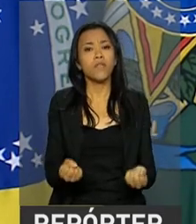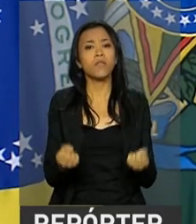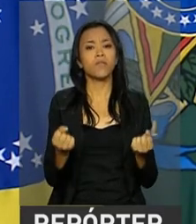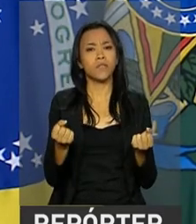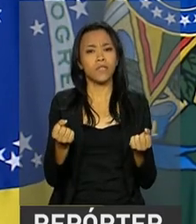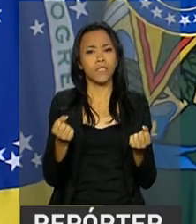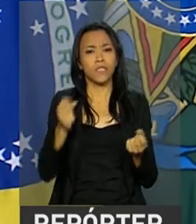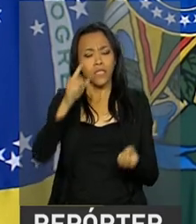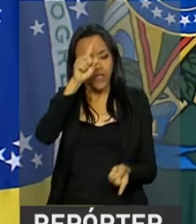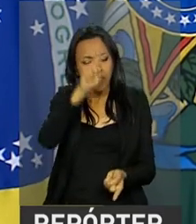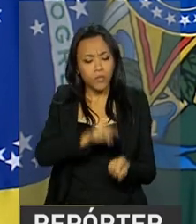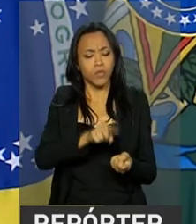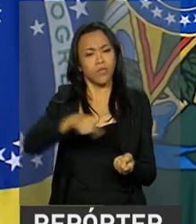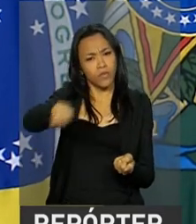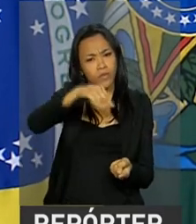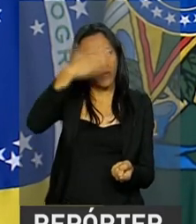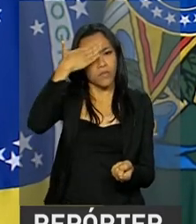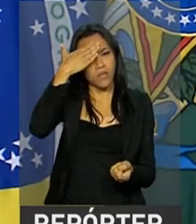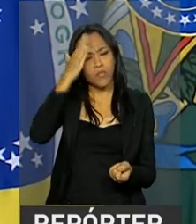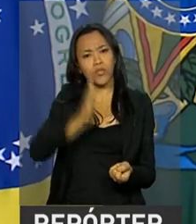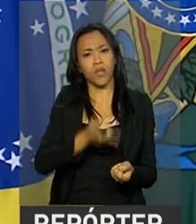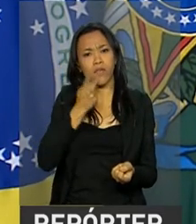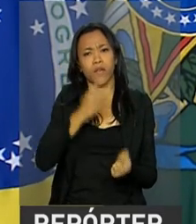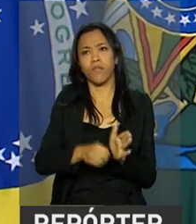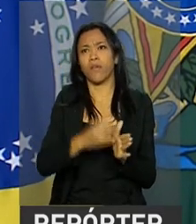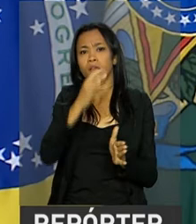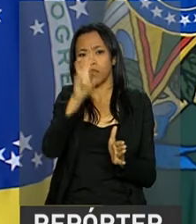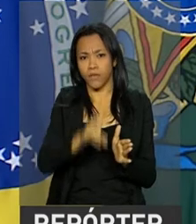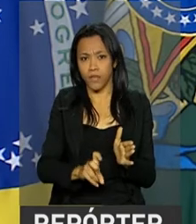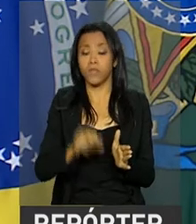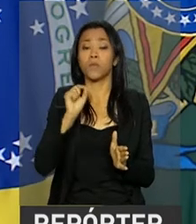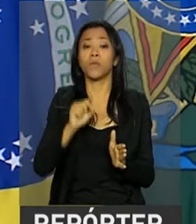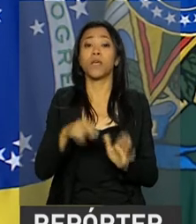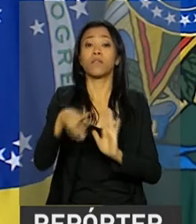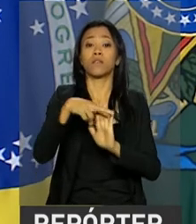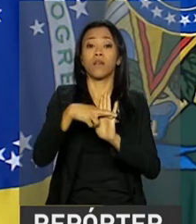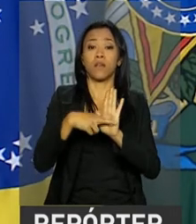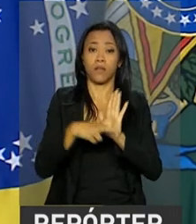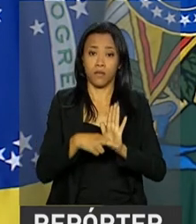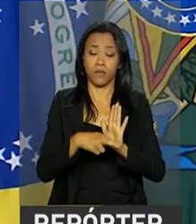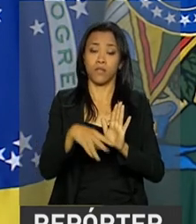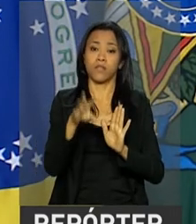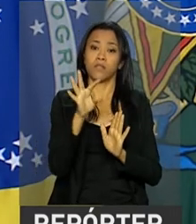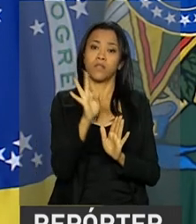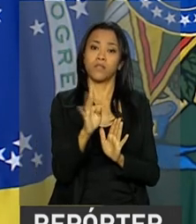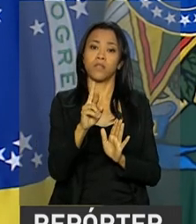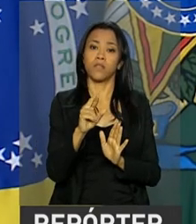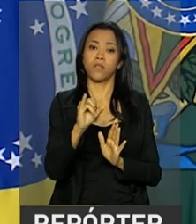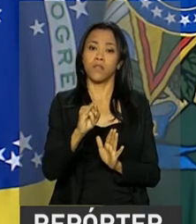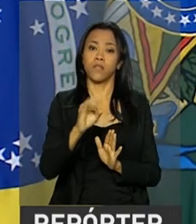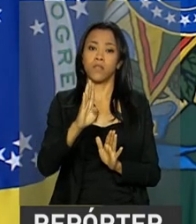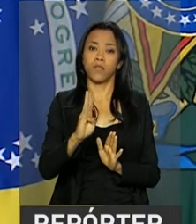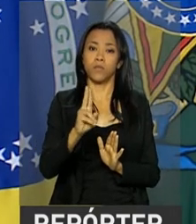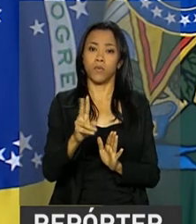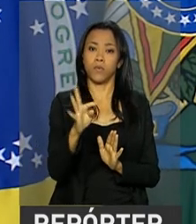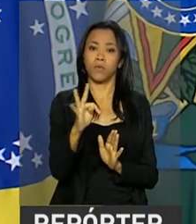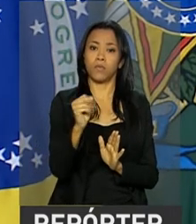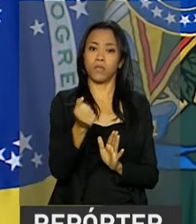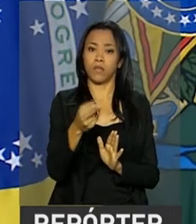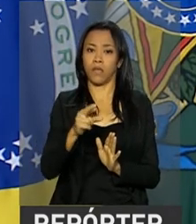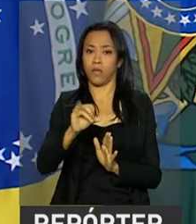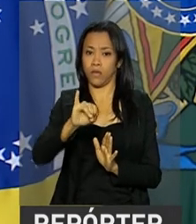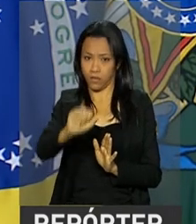vocês sabem, já anunciei muitas vezes, o sistema tributário brasileiro. As empresas precisam